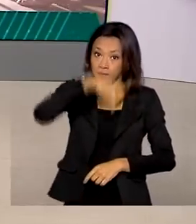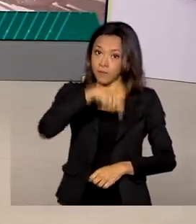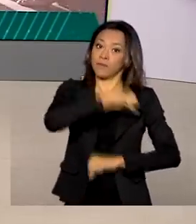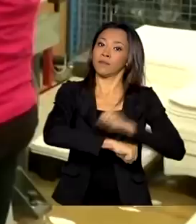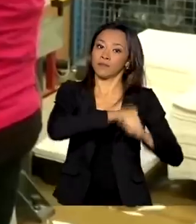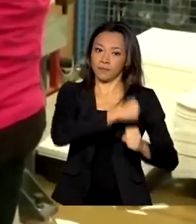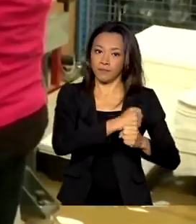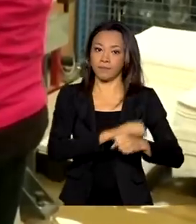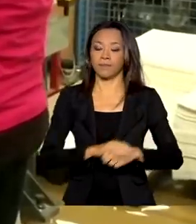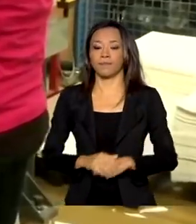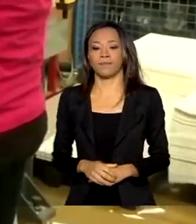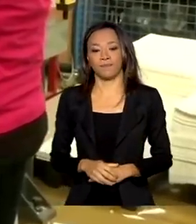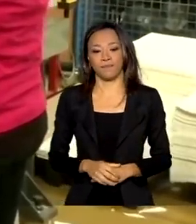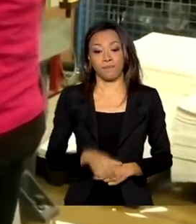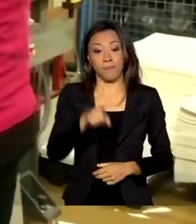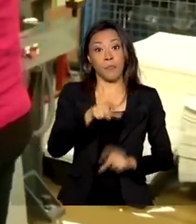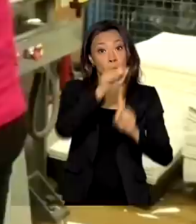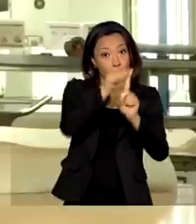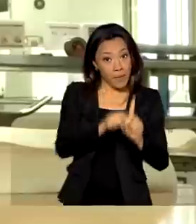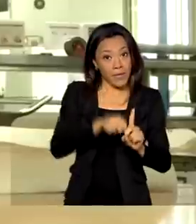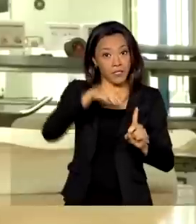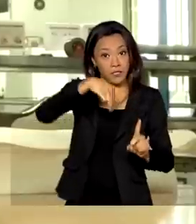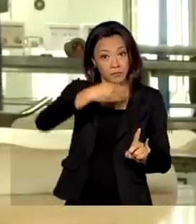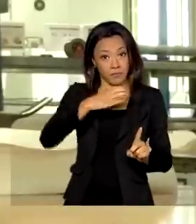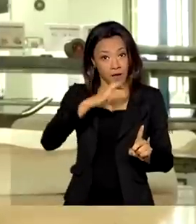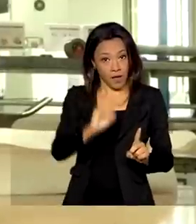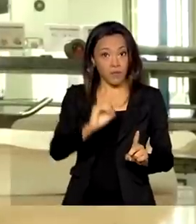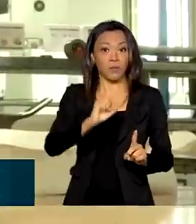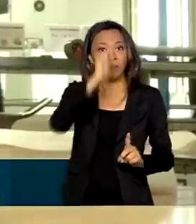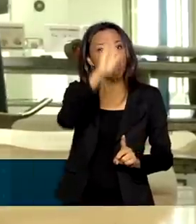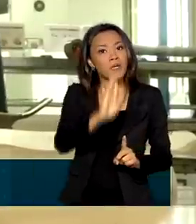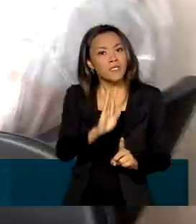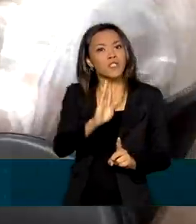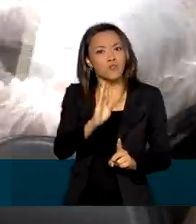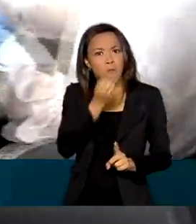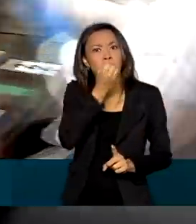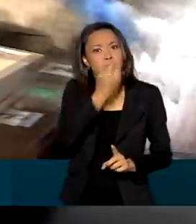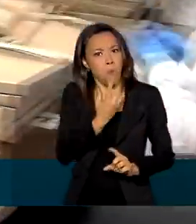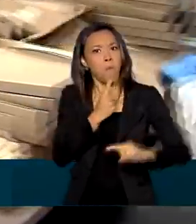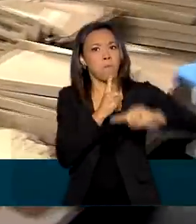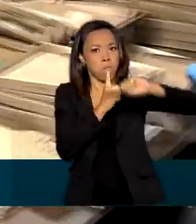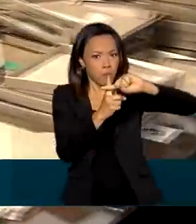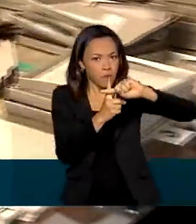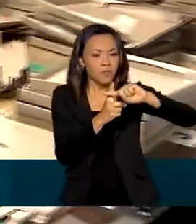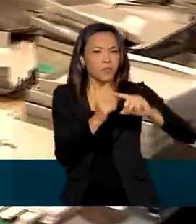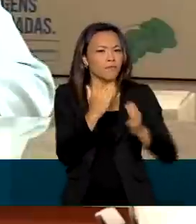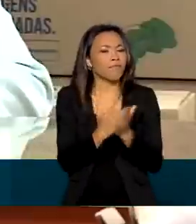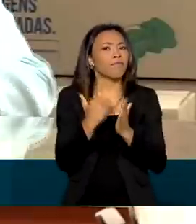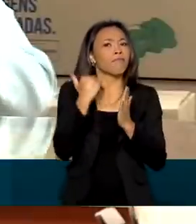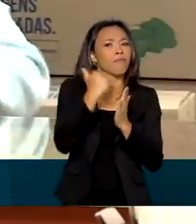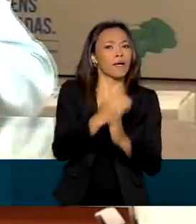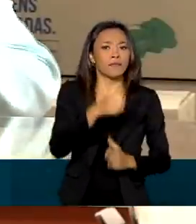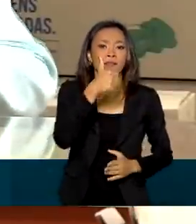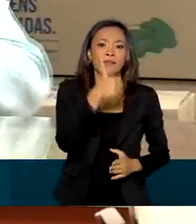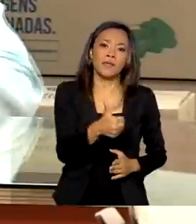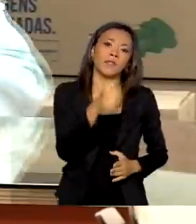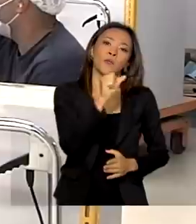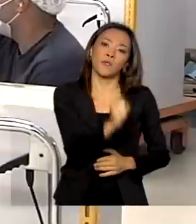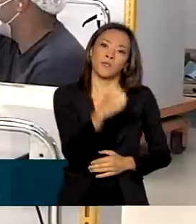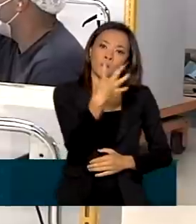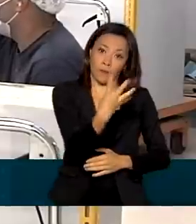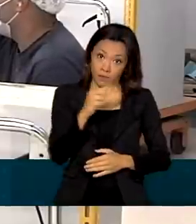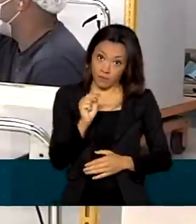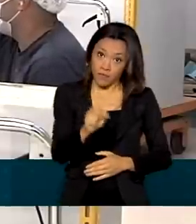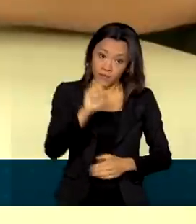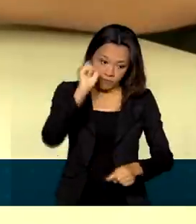No mês de março, o Brasil gerou um saldo positivo de mais de 184 mil